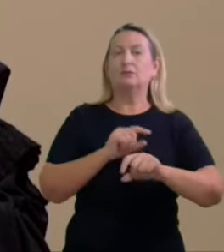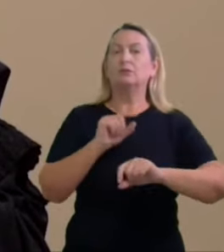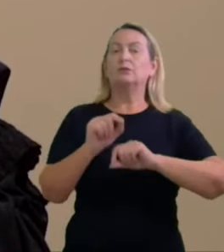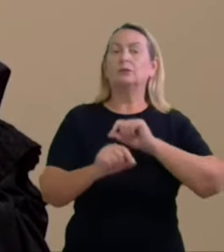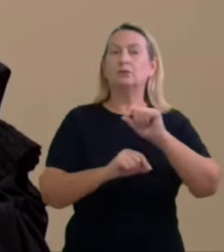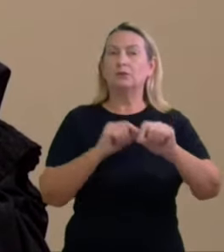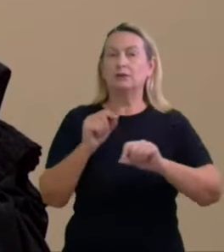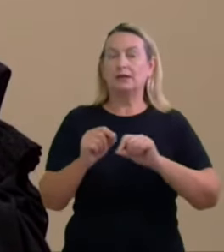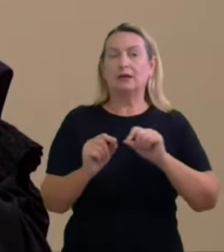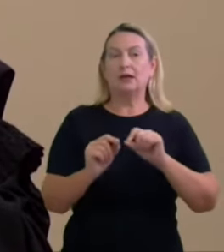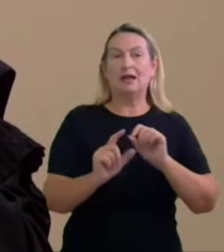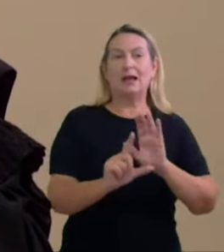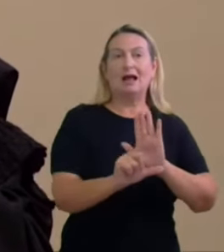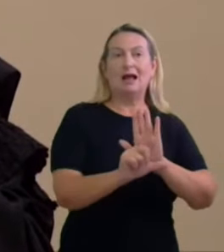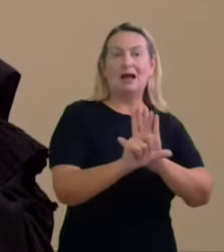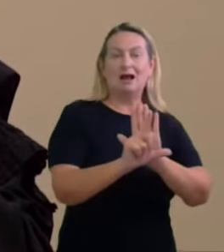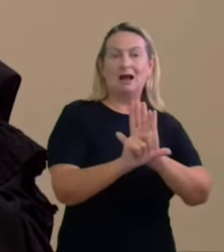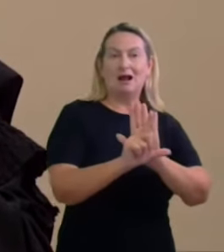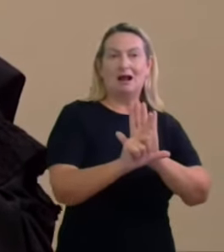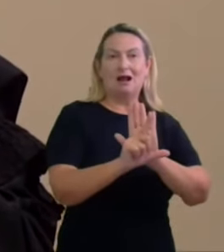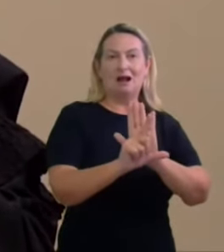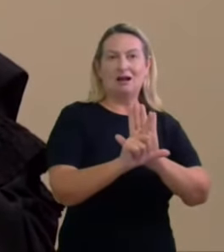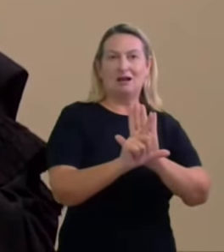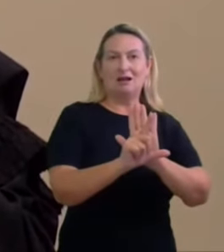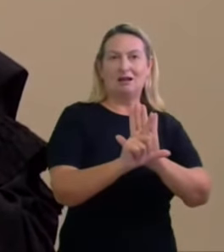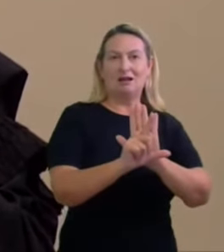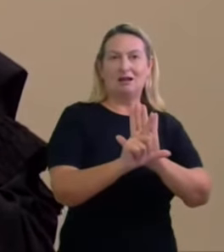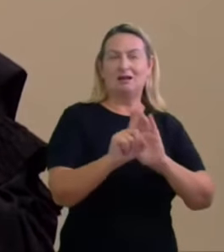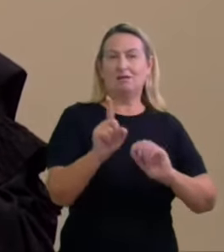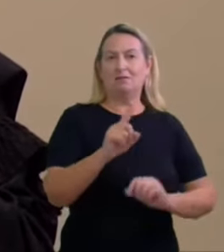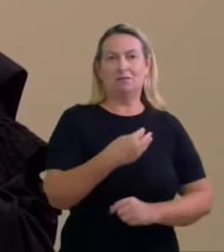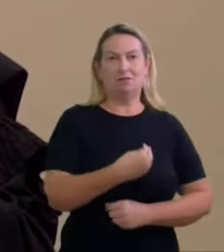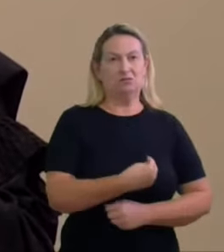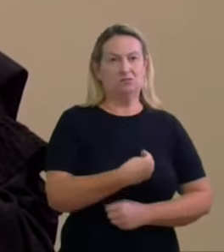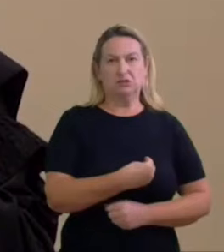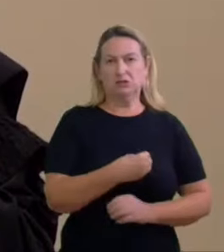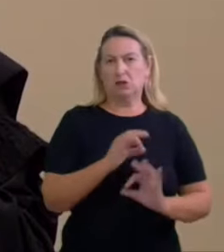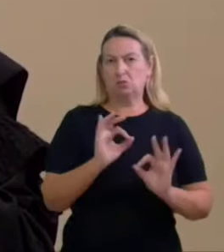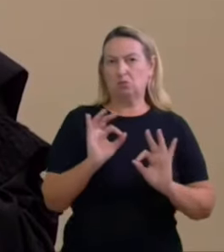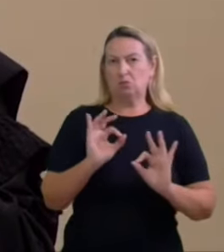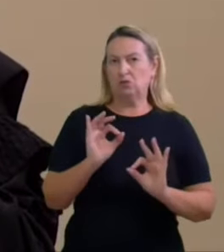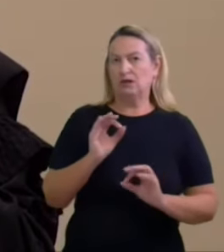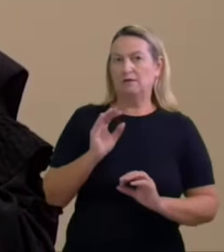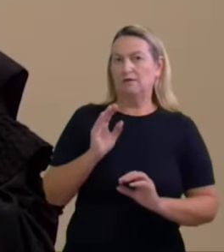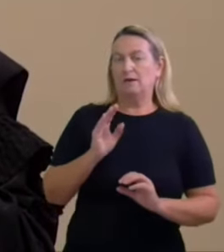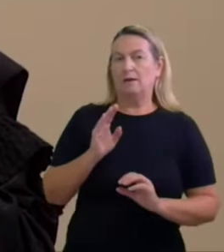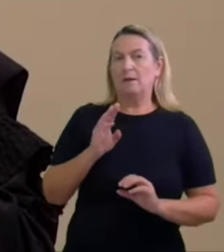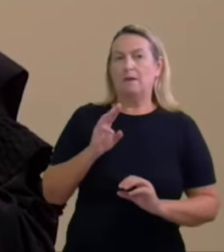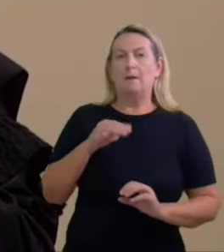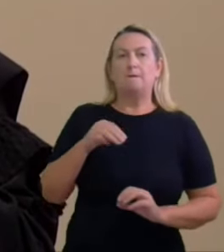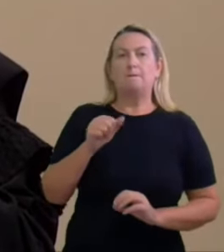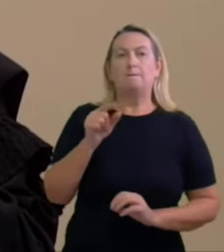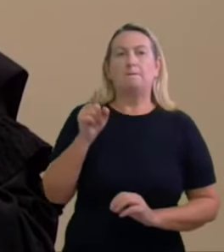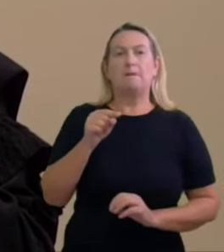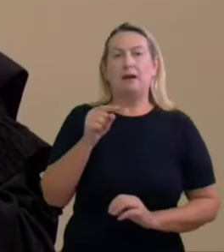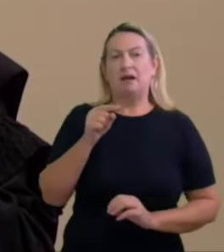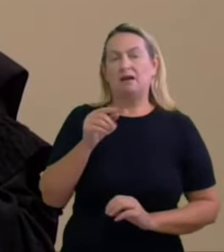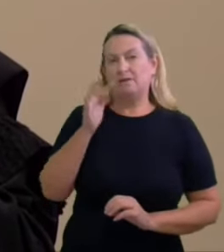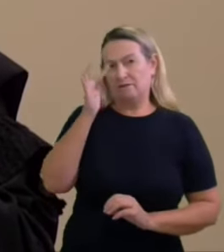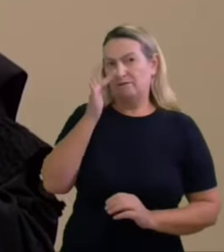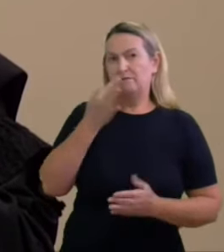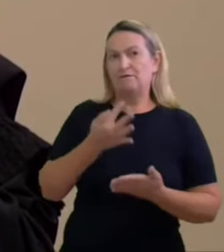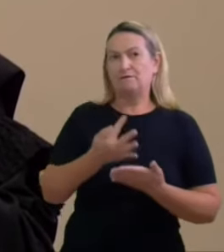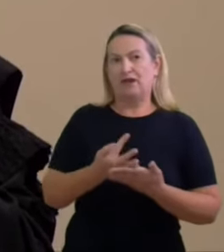legalidade não está presente não foi comprovado o dólar ou uma fé do candidato tampouco a prática de qualquer ilícito cito de